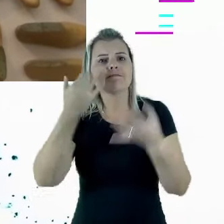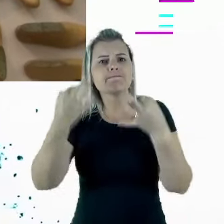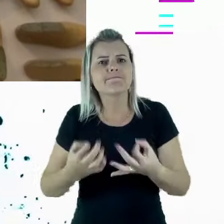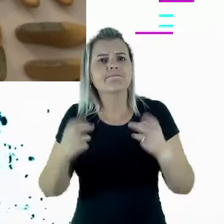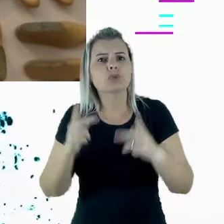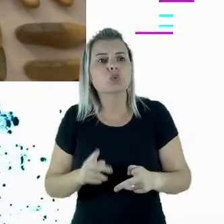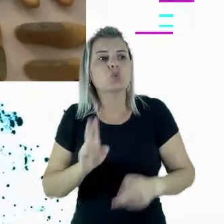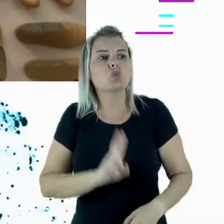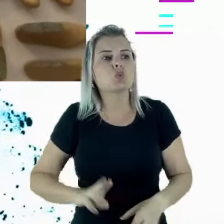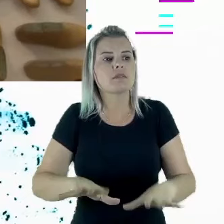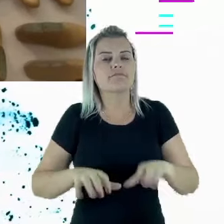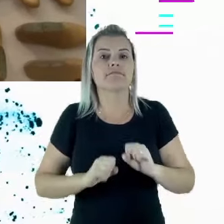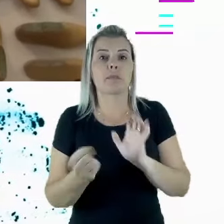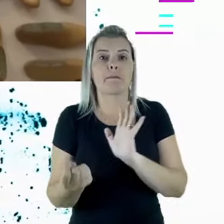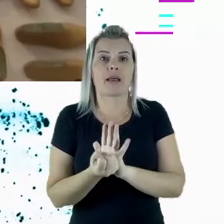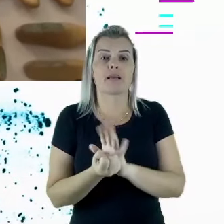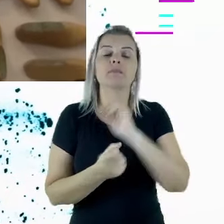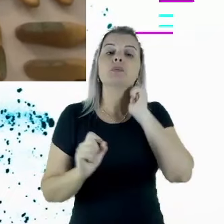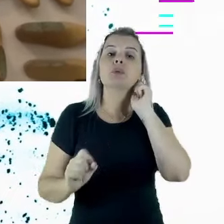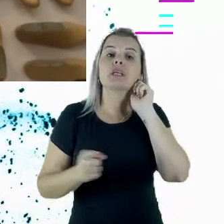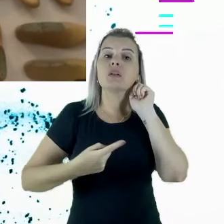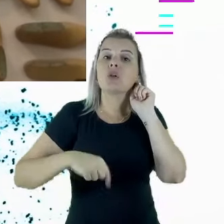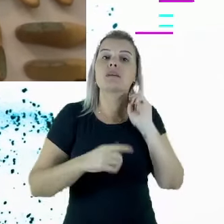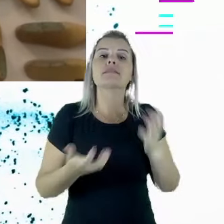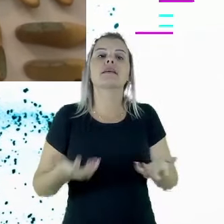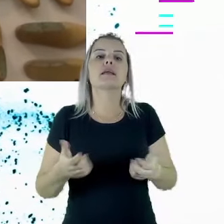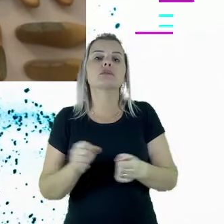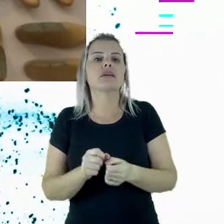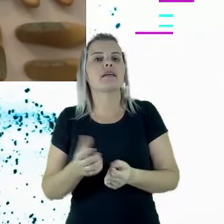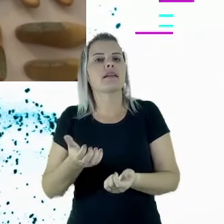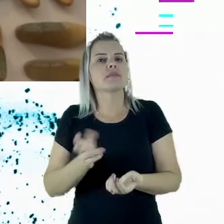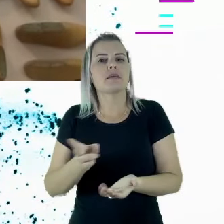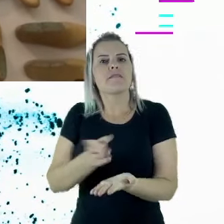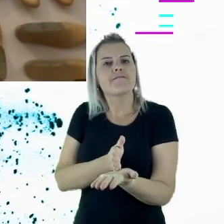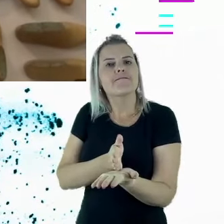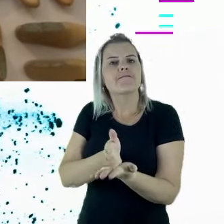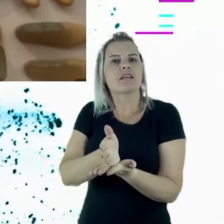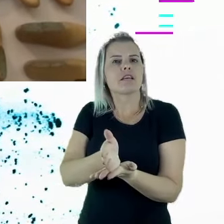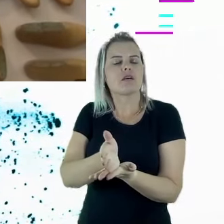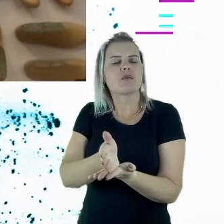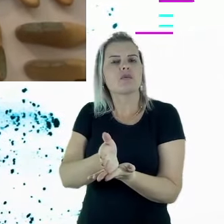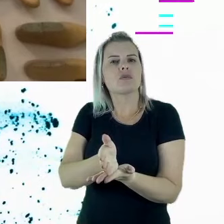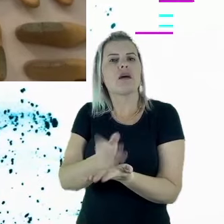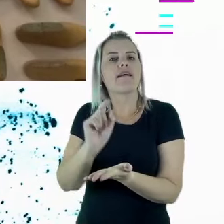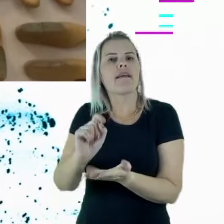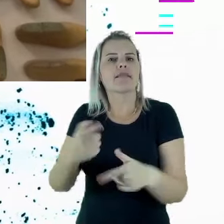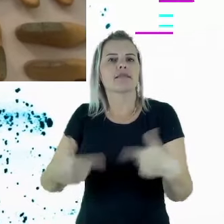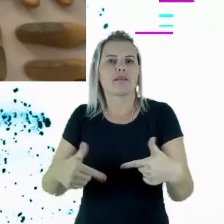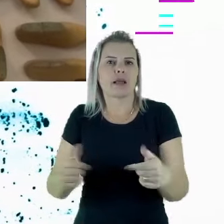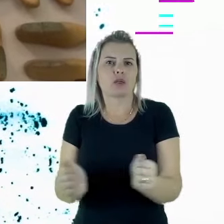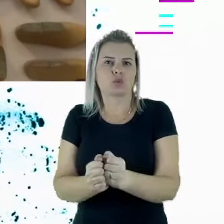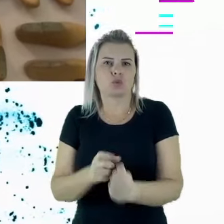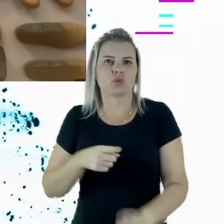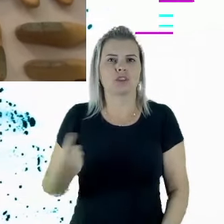marca. Então, o que a gente procura fazer? A procura ser muito fiel às pessoas que trabalham conosco e, obviamente,